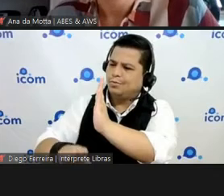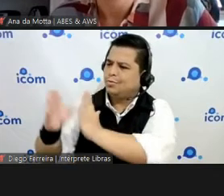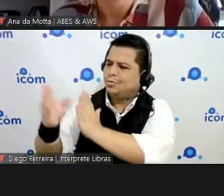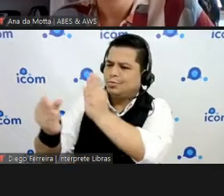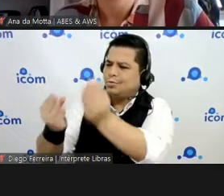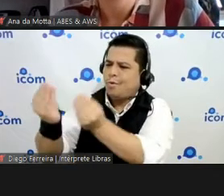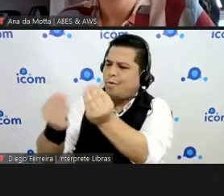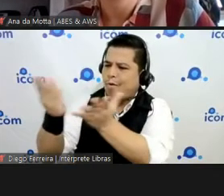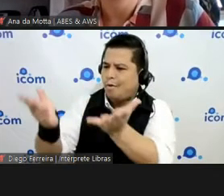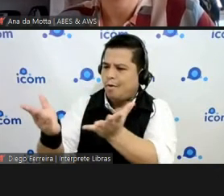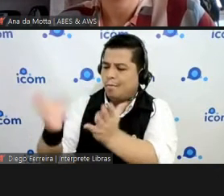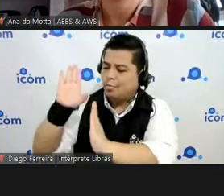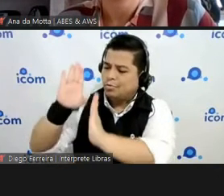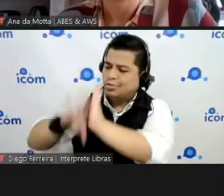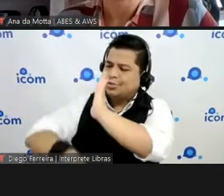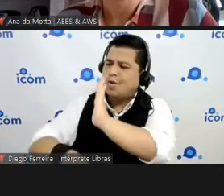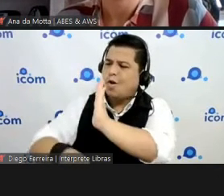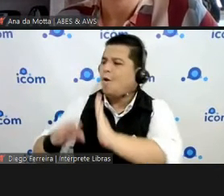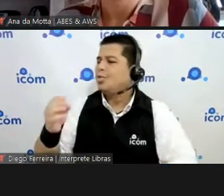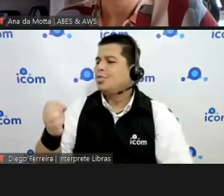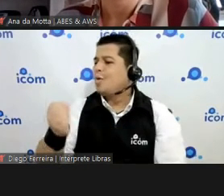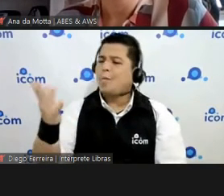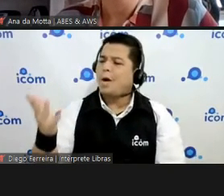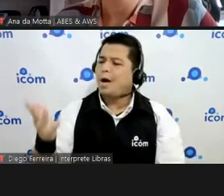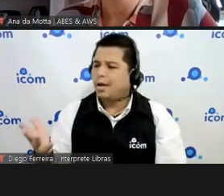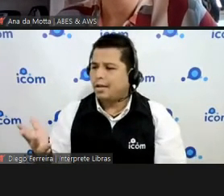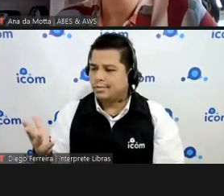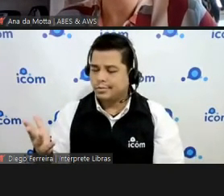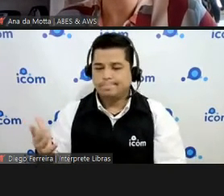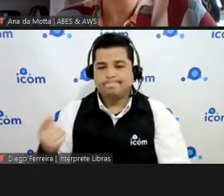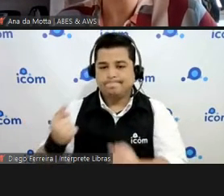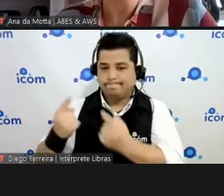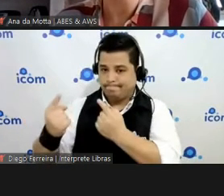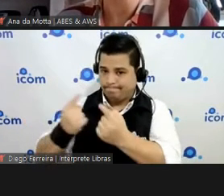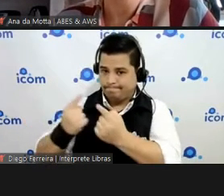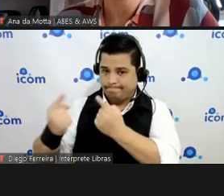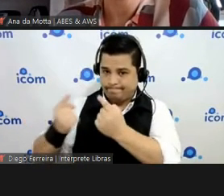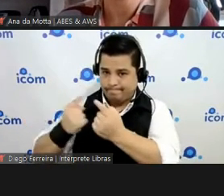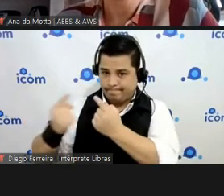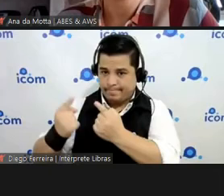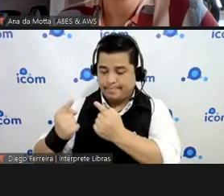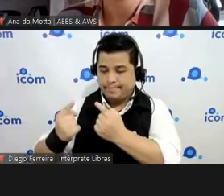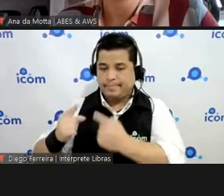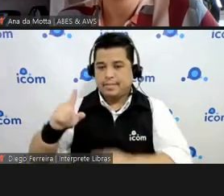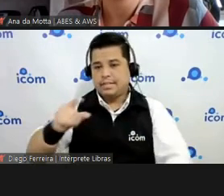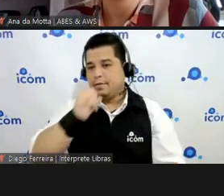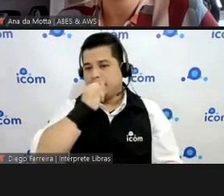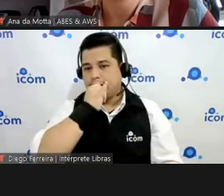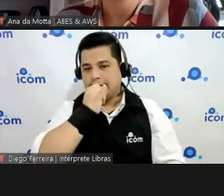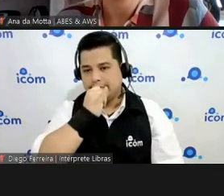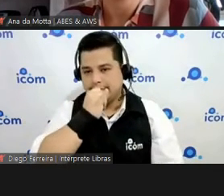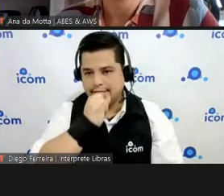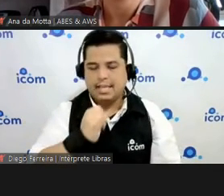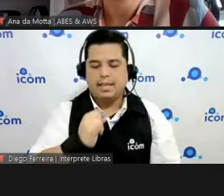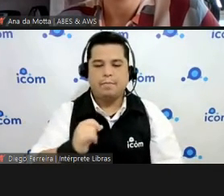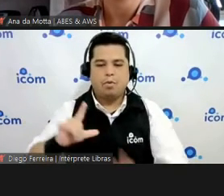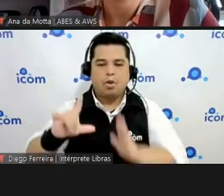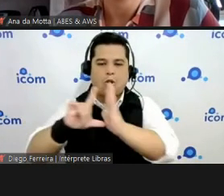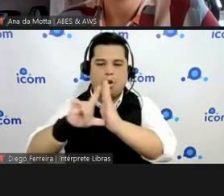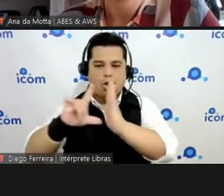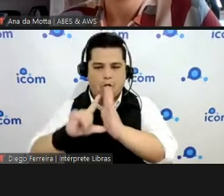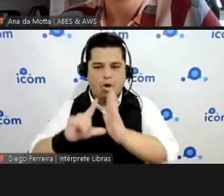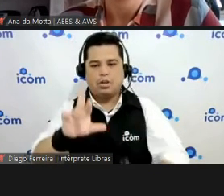acordo de precificação máxima então quando a revenda vai comprar da Microsoft ou vai comprar né?